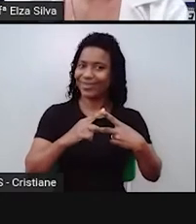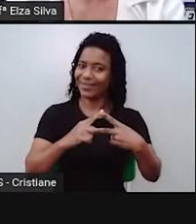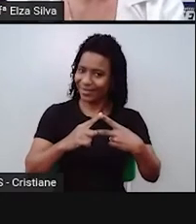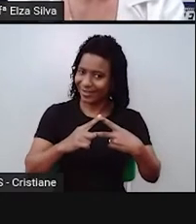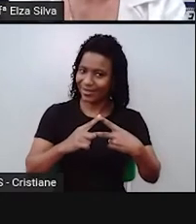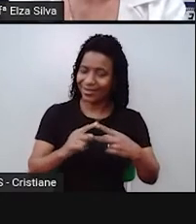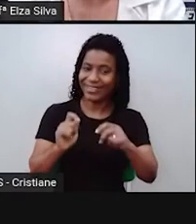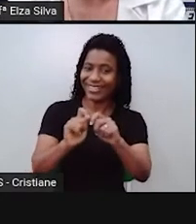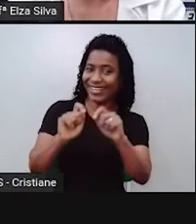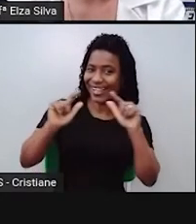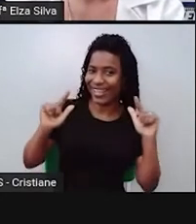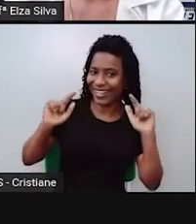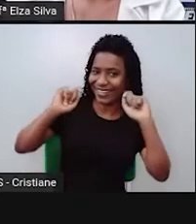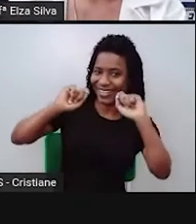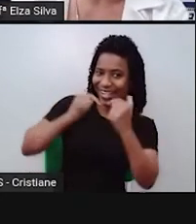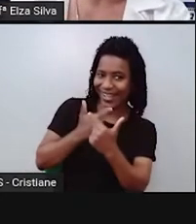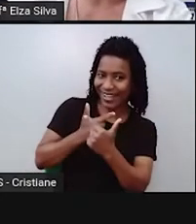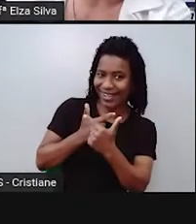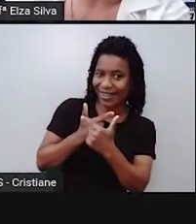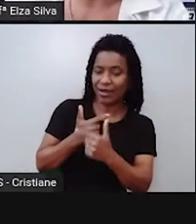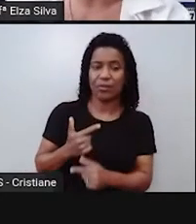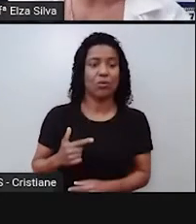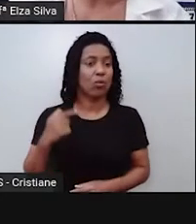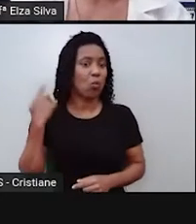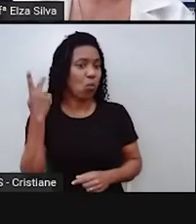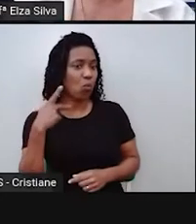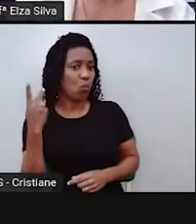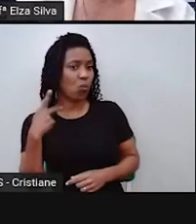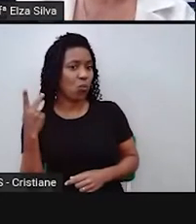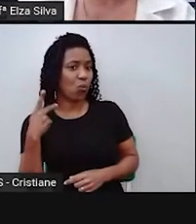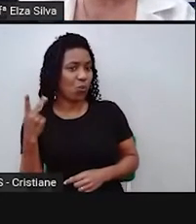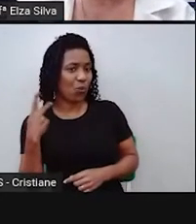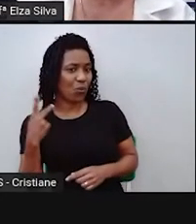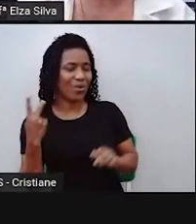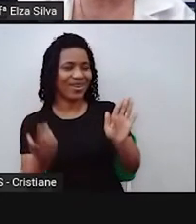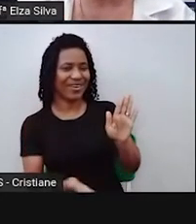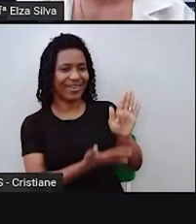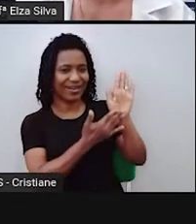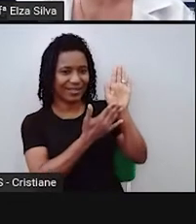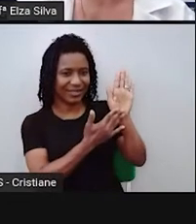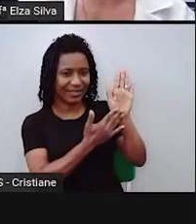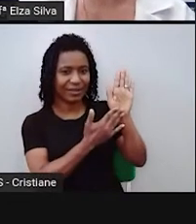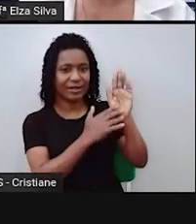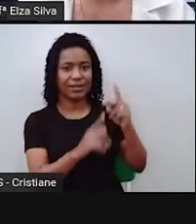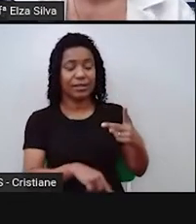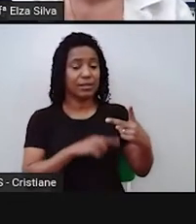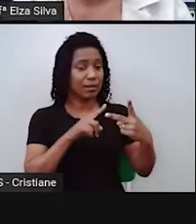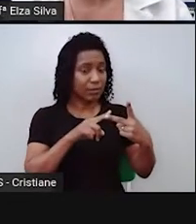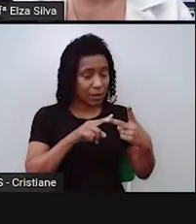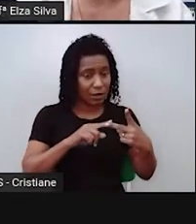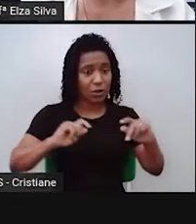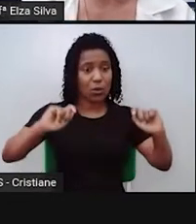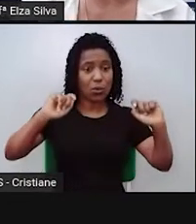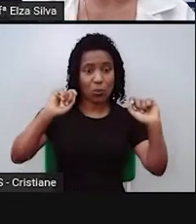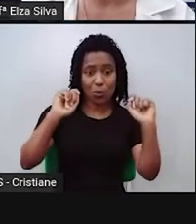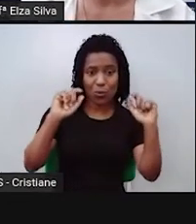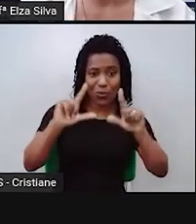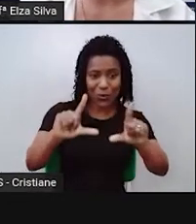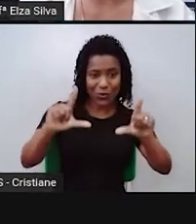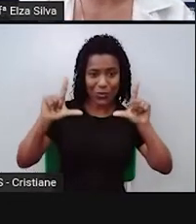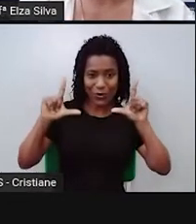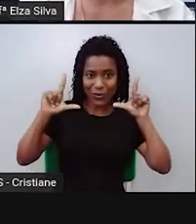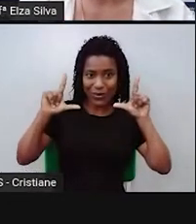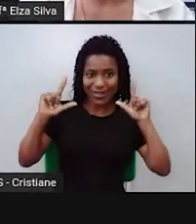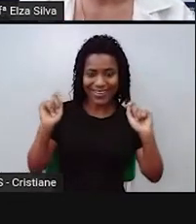Os memes políticos e os memes humorísticos, que a gente vai conhecer um pouquinho sobre eles no decorrer da aula.